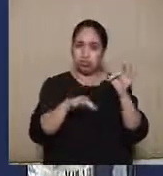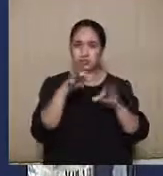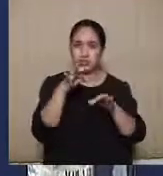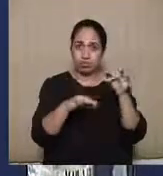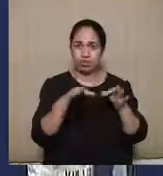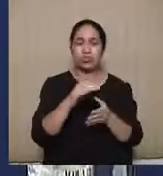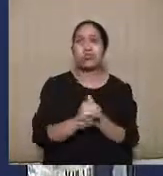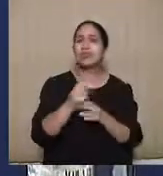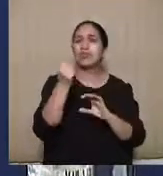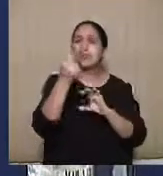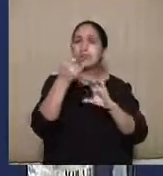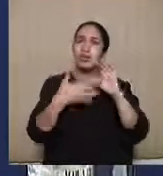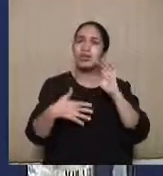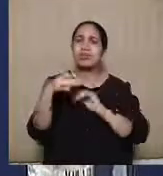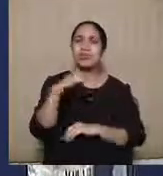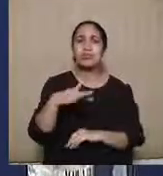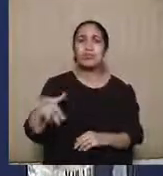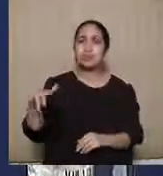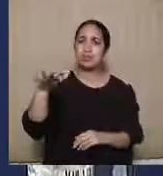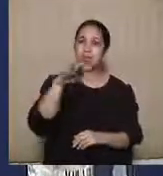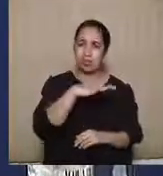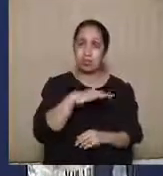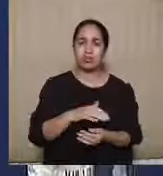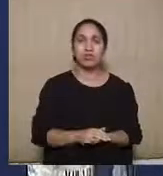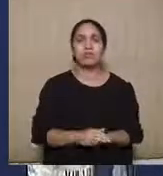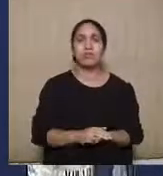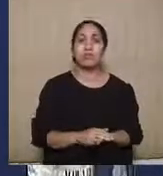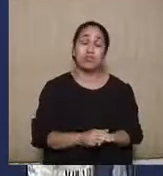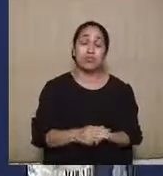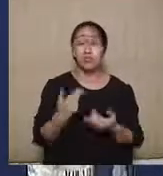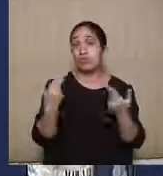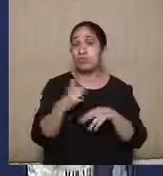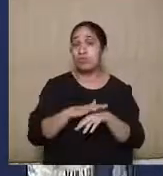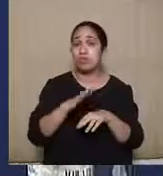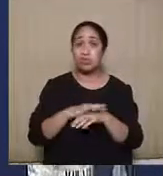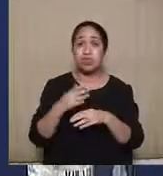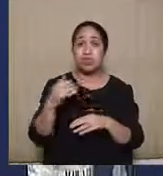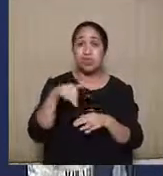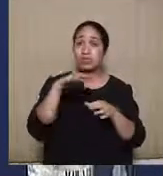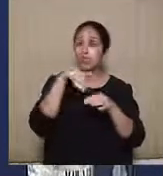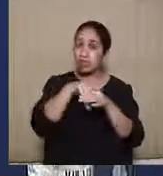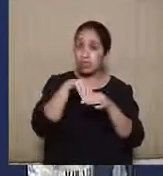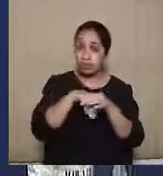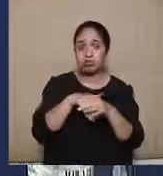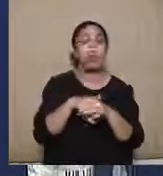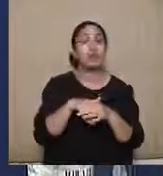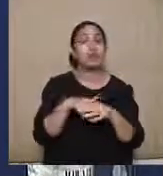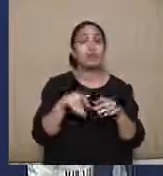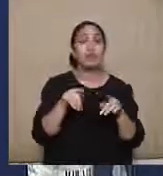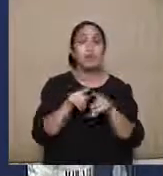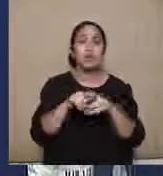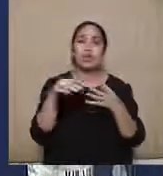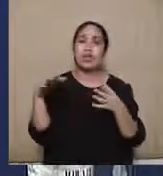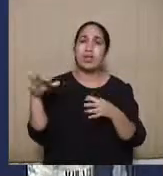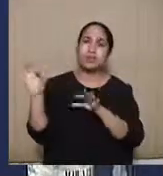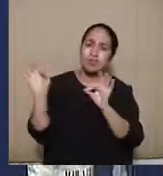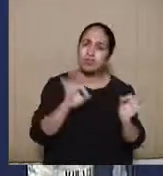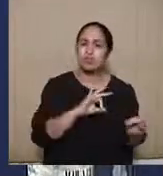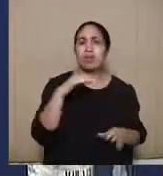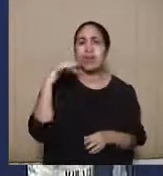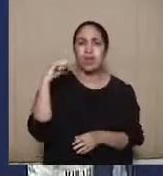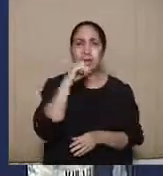são alguns aspectos gerais sobre as ações eleitorais. E agora a gente consegue passar, ainda que rapidamente,